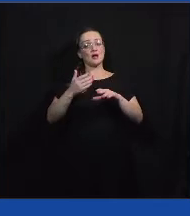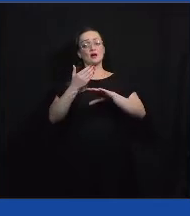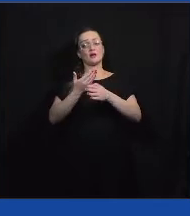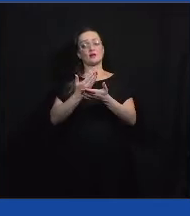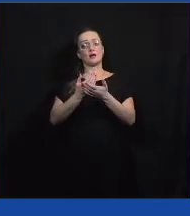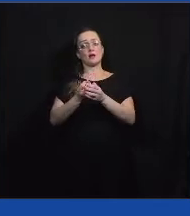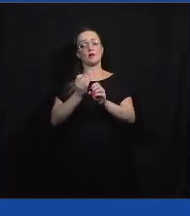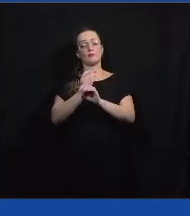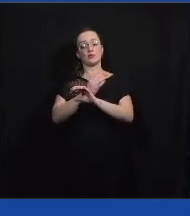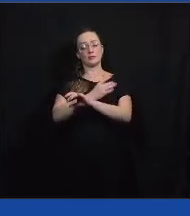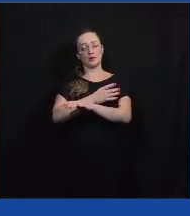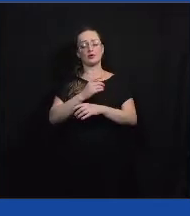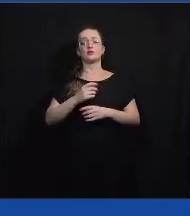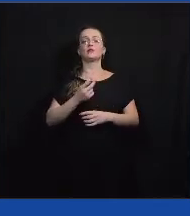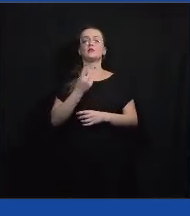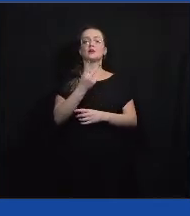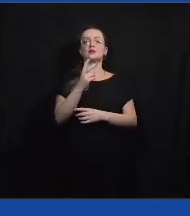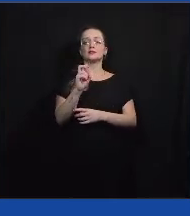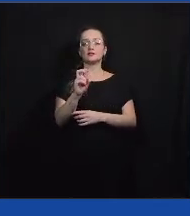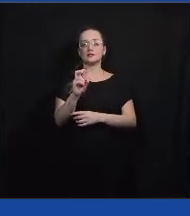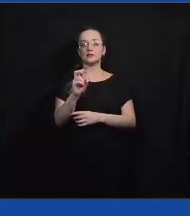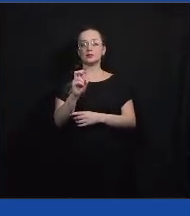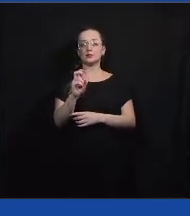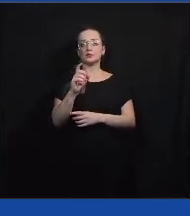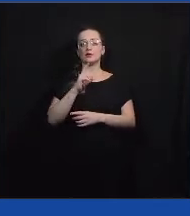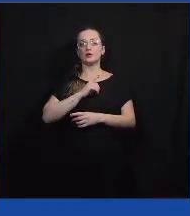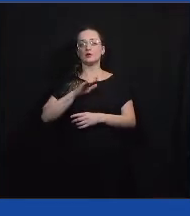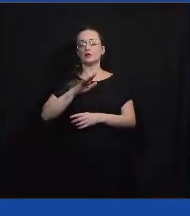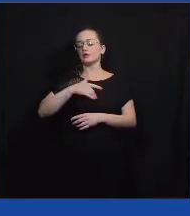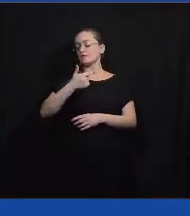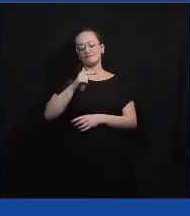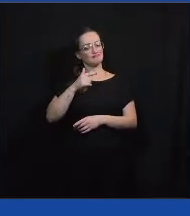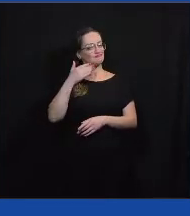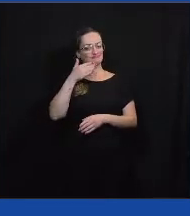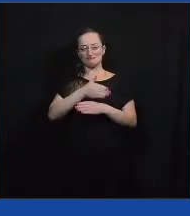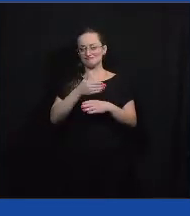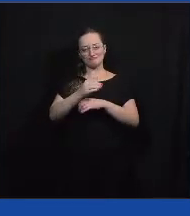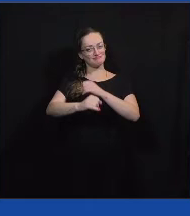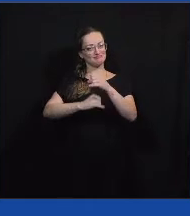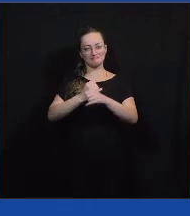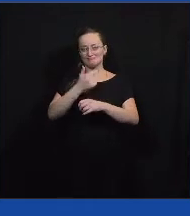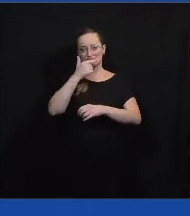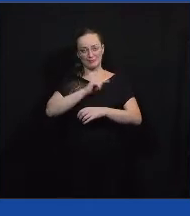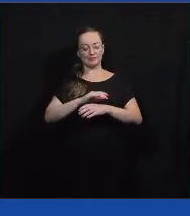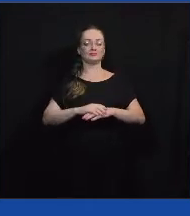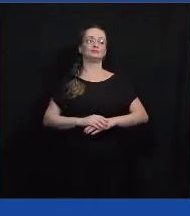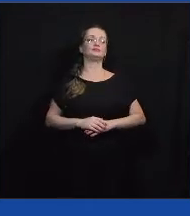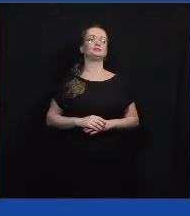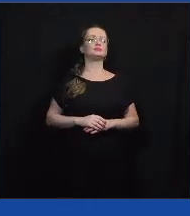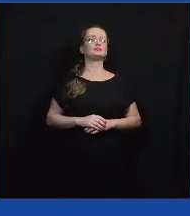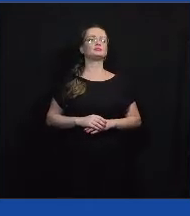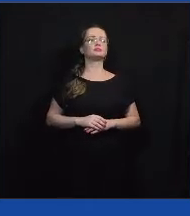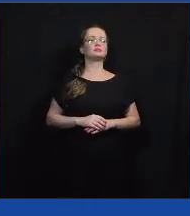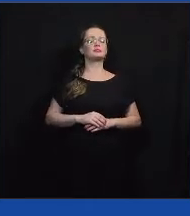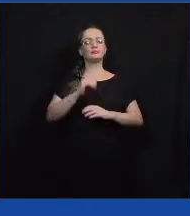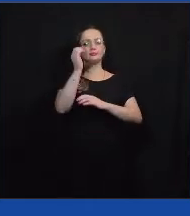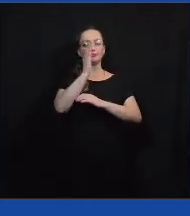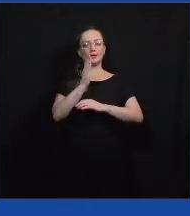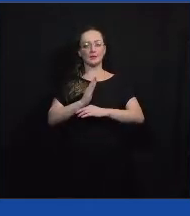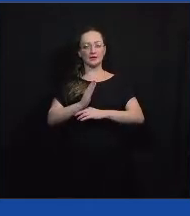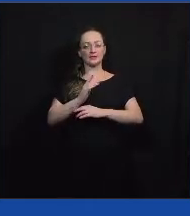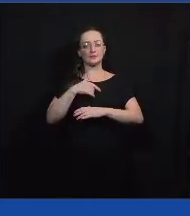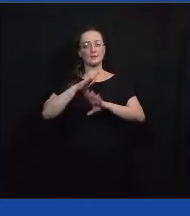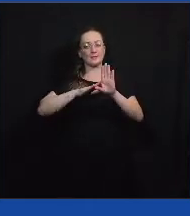25% praticamente dos alunos da República não têm acesso à internet, estamos falando de ensino à distância. O Brasil investe